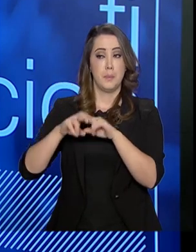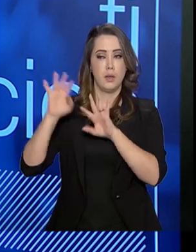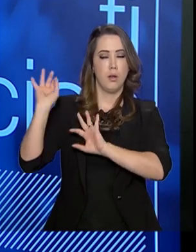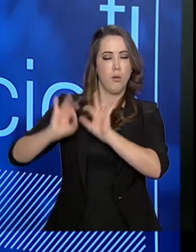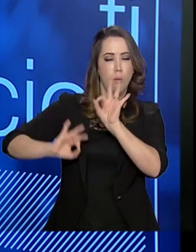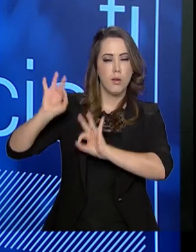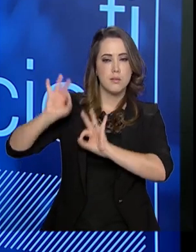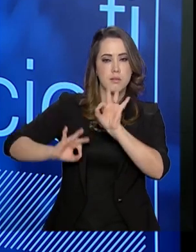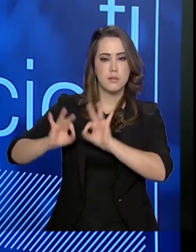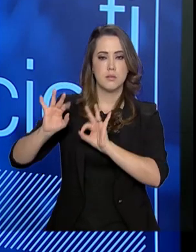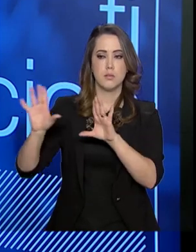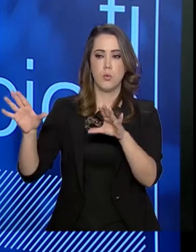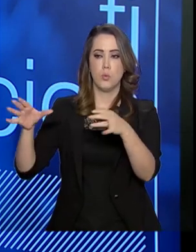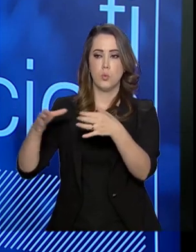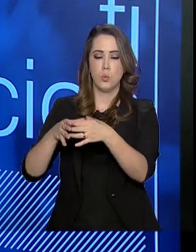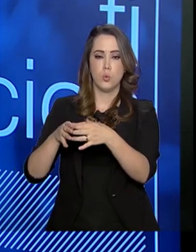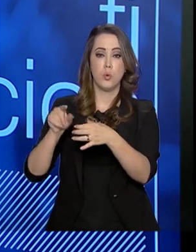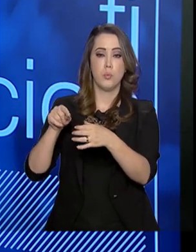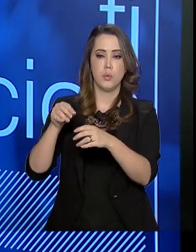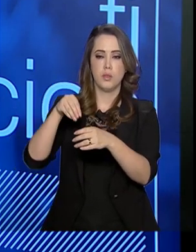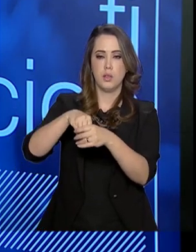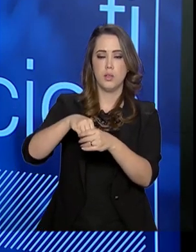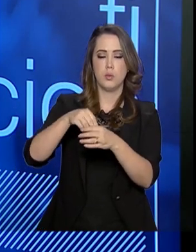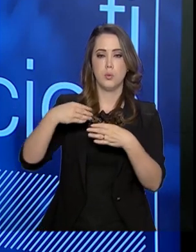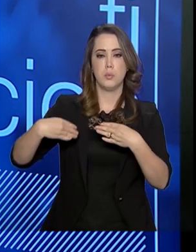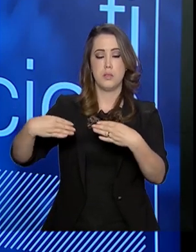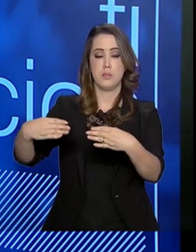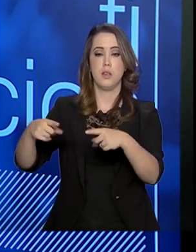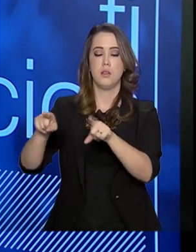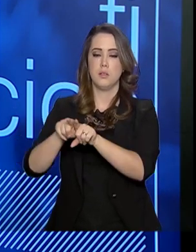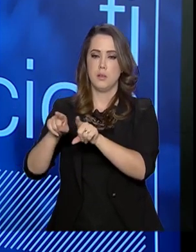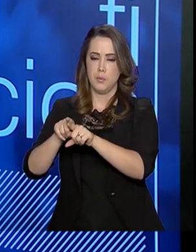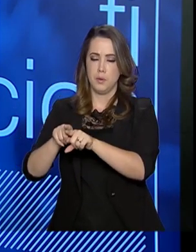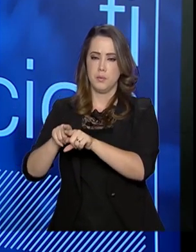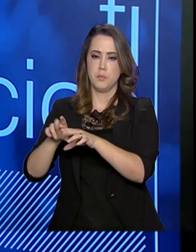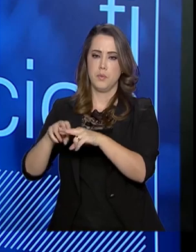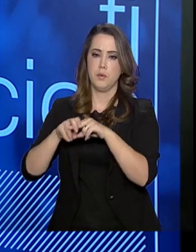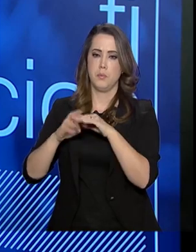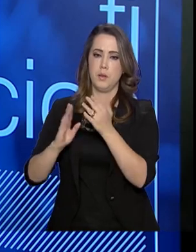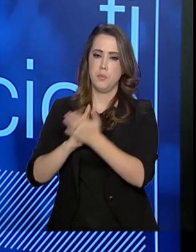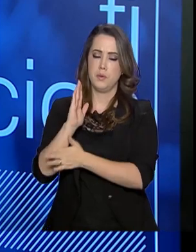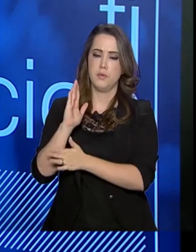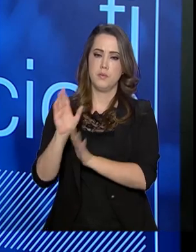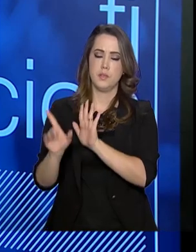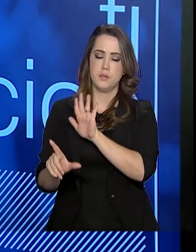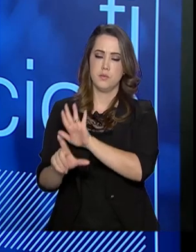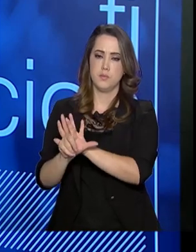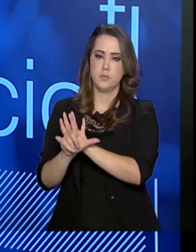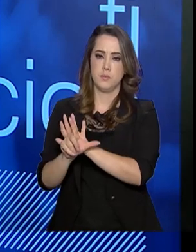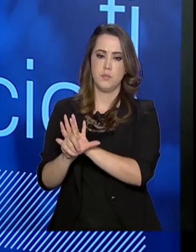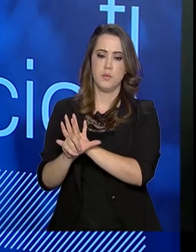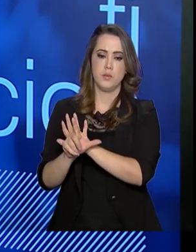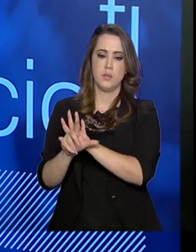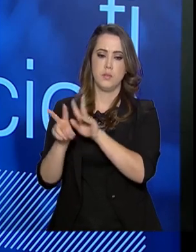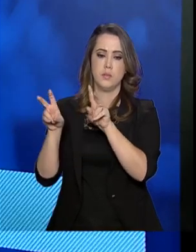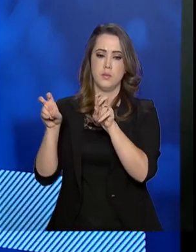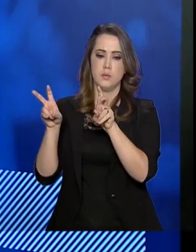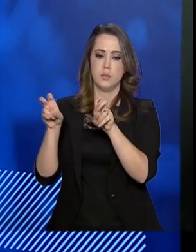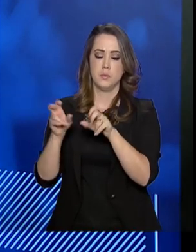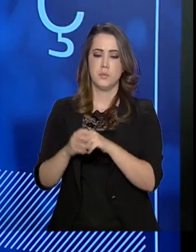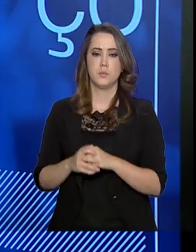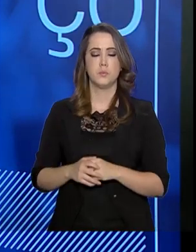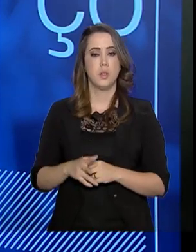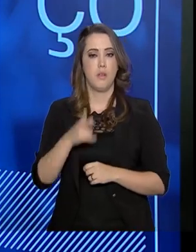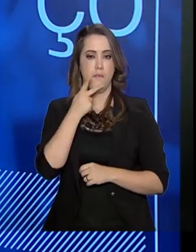organização, junto ao Ministério, através dessa secretaria, e também pela sanção da lei que tratou do tema,